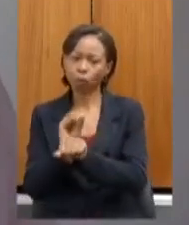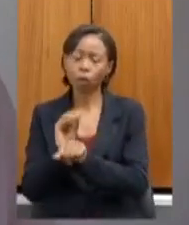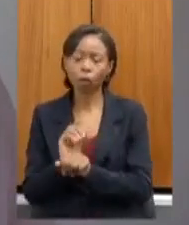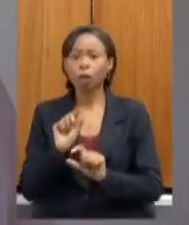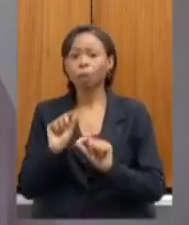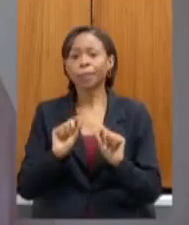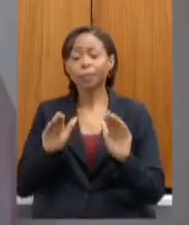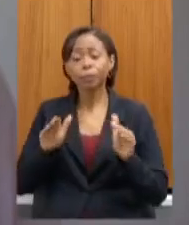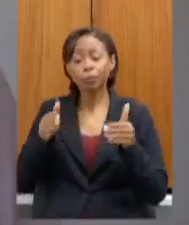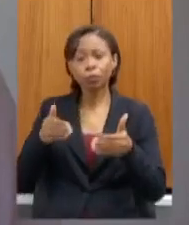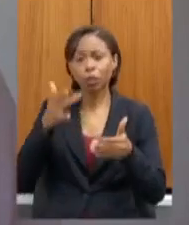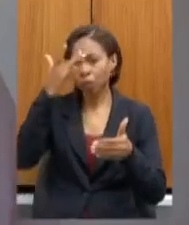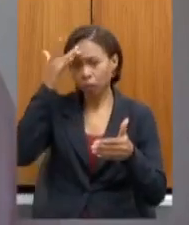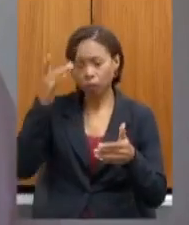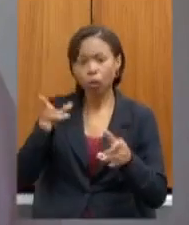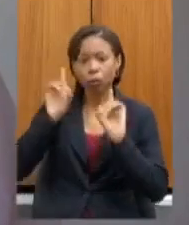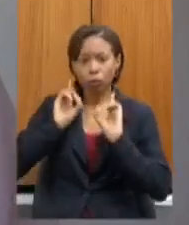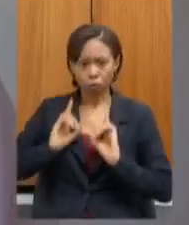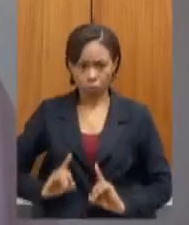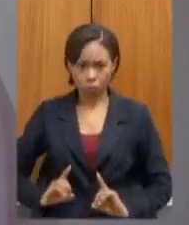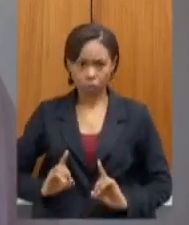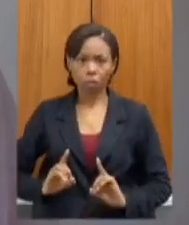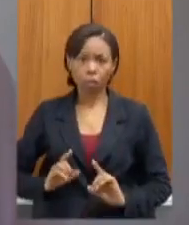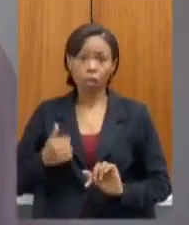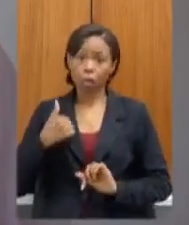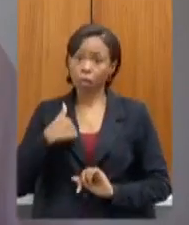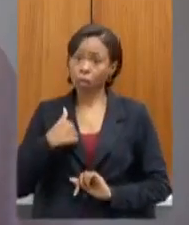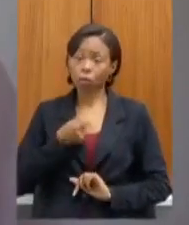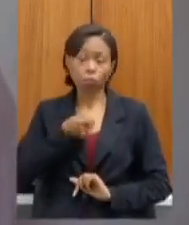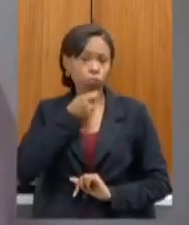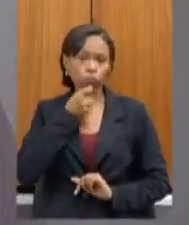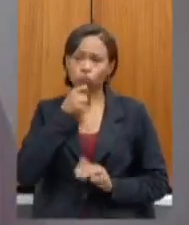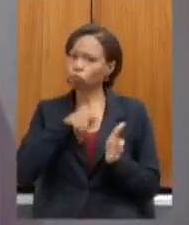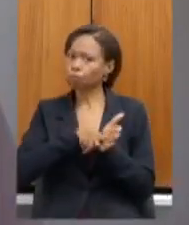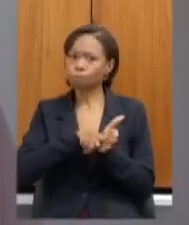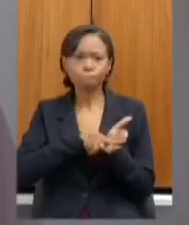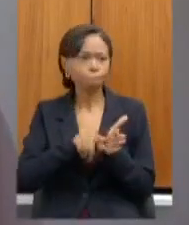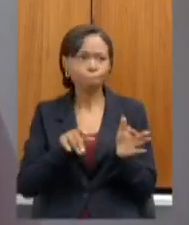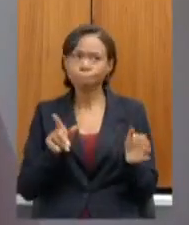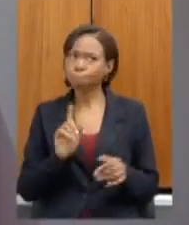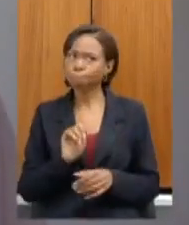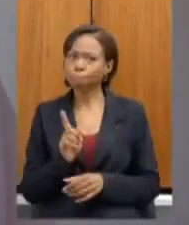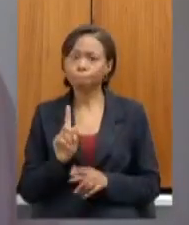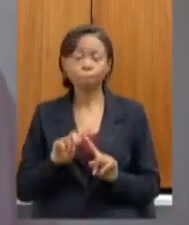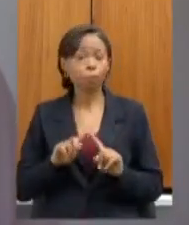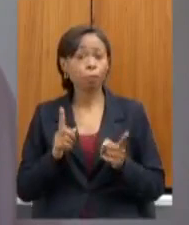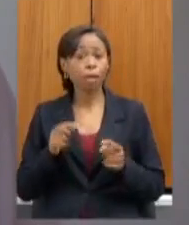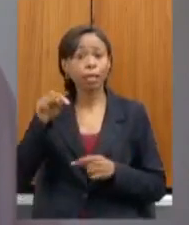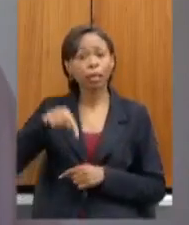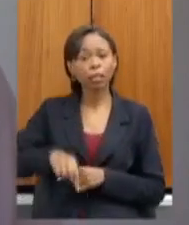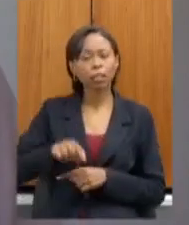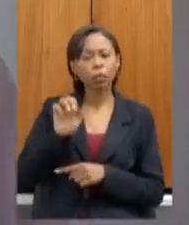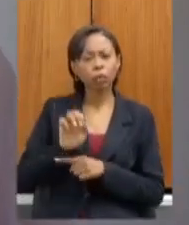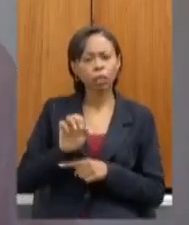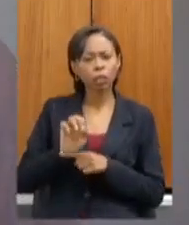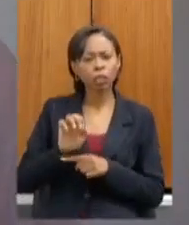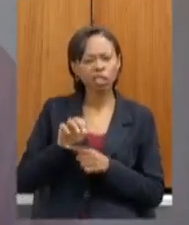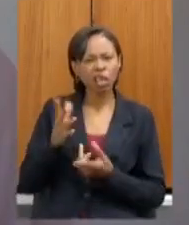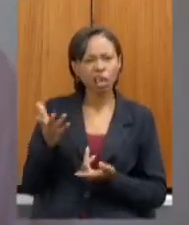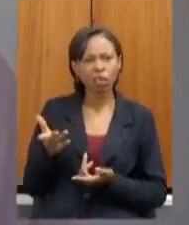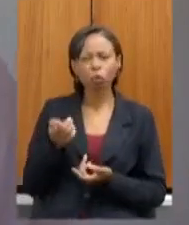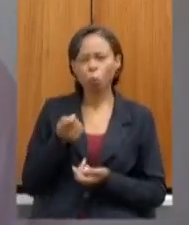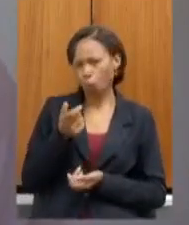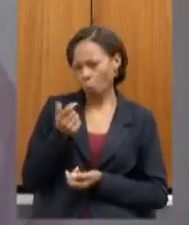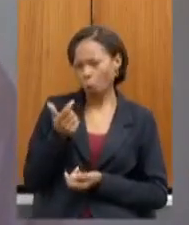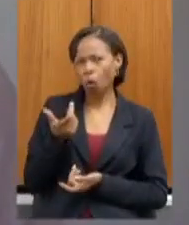deficiência não cheguei a fazer essa pesquisa deputado mas somos um dos estados dos pouquíssimos estados que